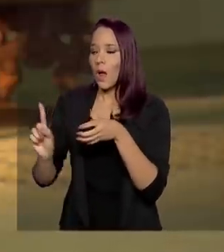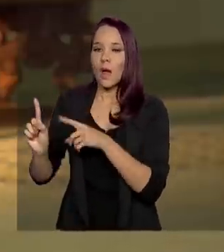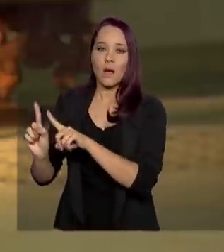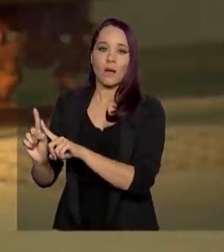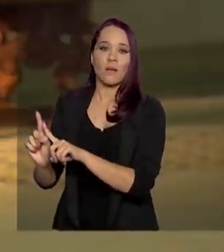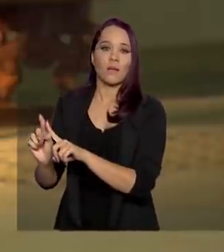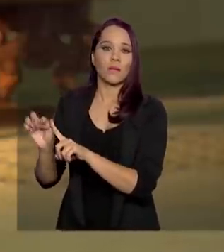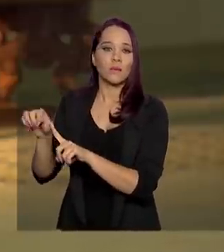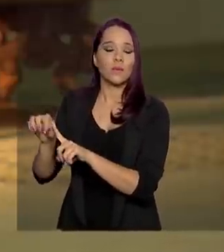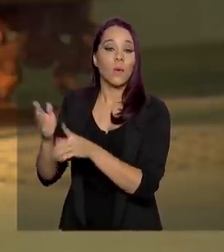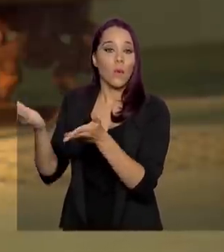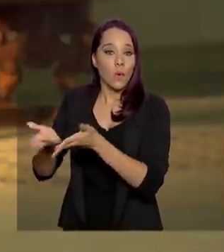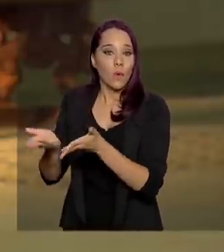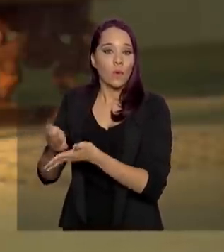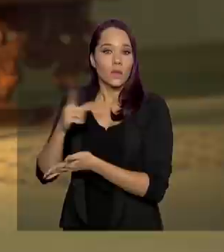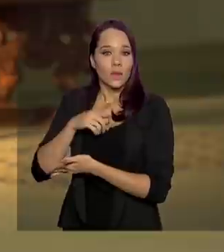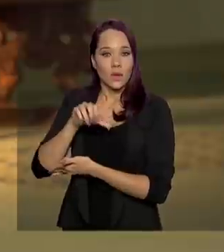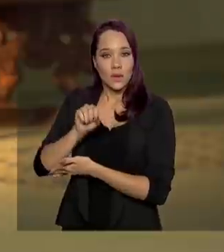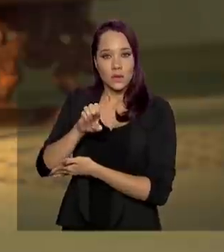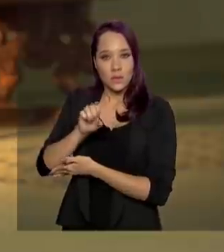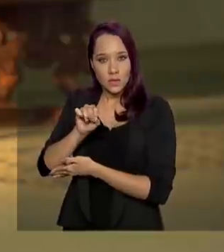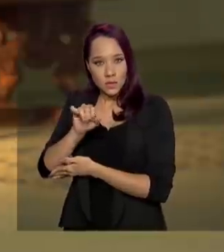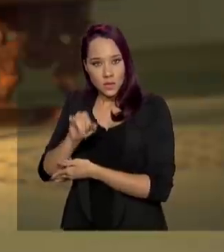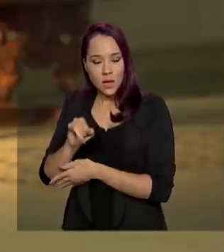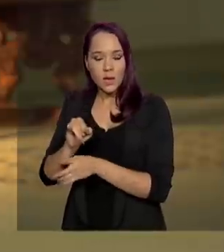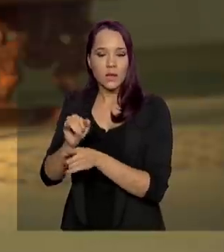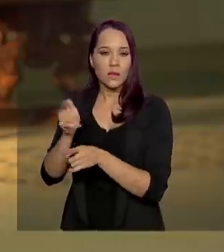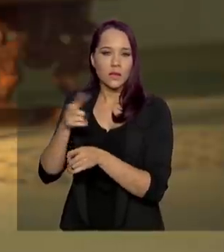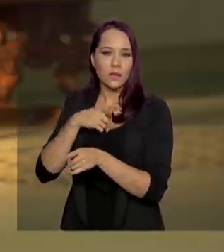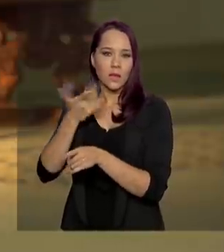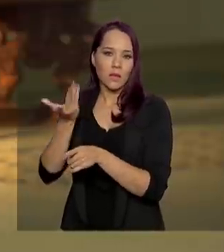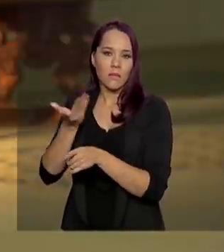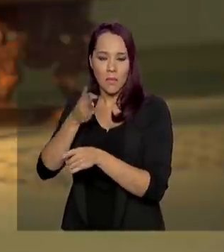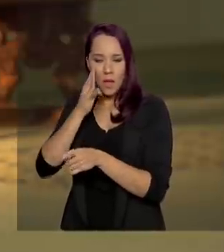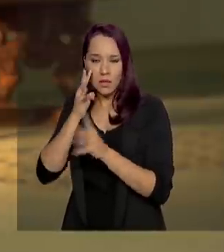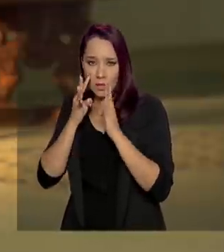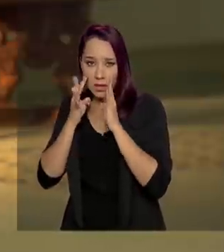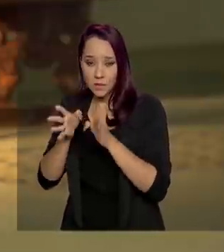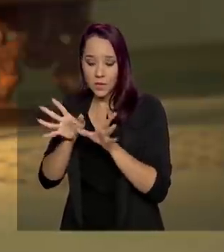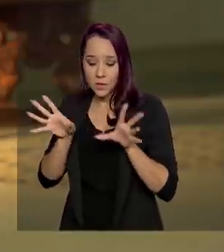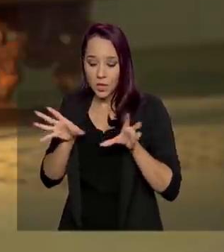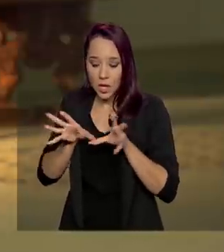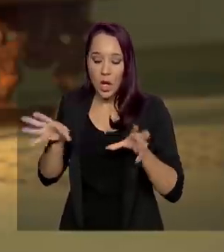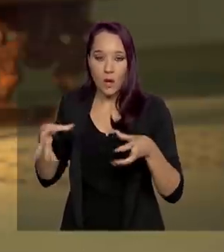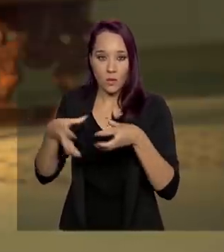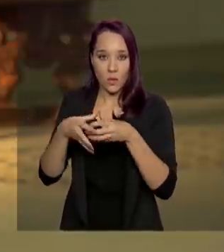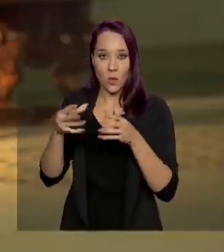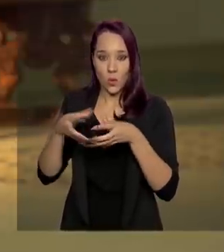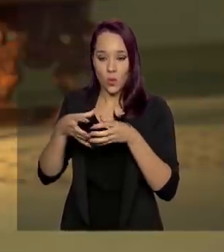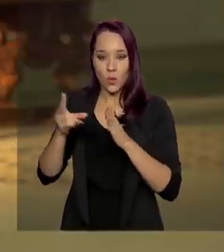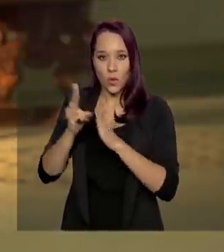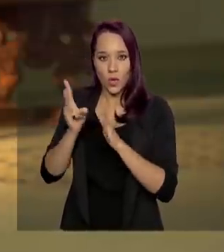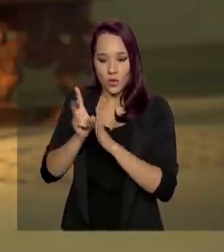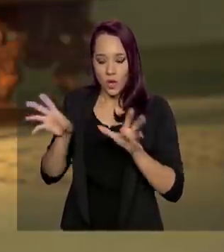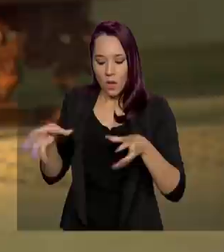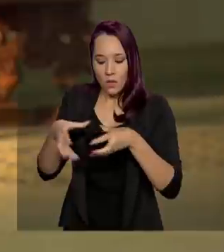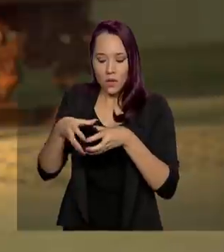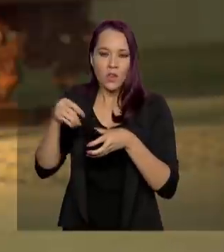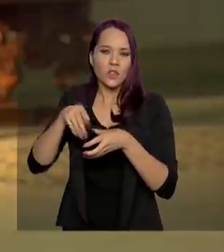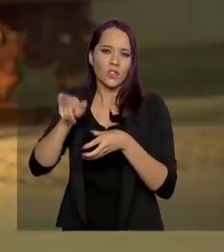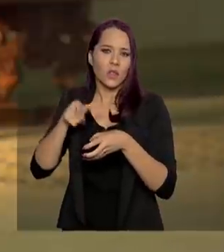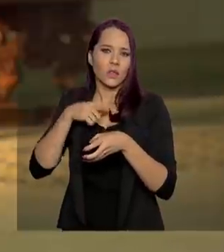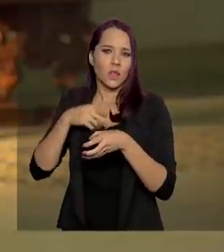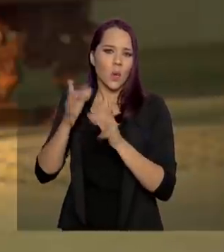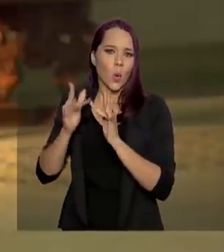que a gente tem, hoje, a CESAI, ela fica ali para o atendimento dos aldeados, que são aqueles que já existem, contato normal,